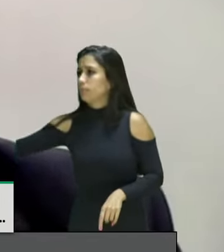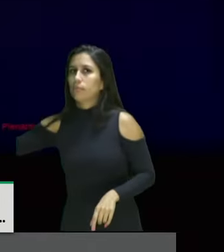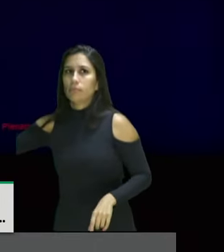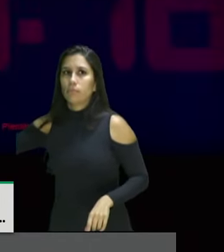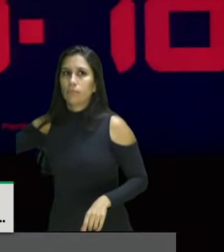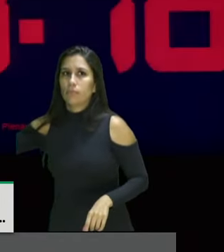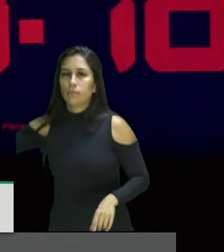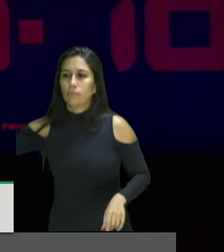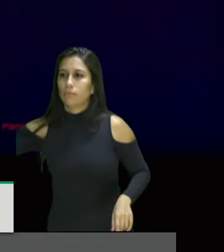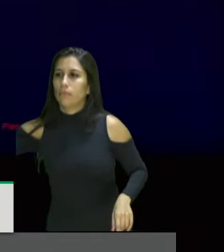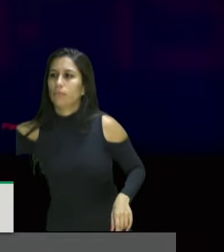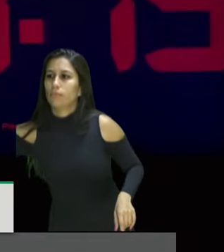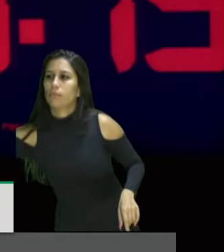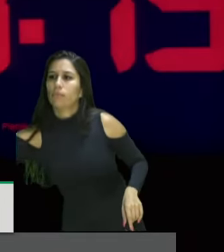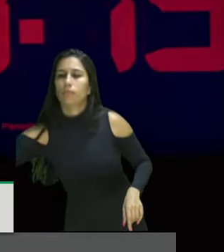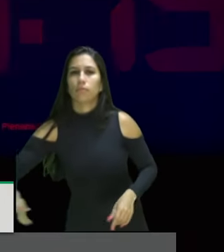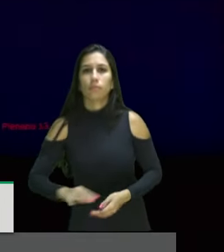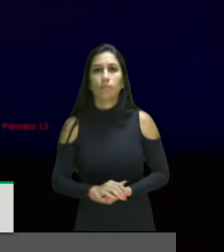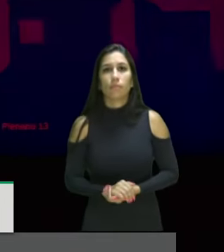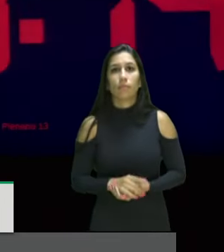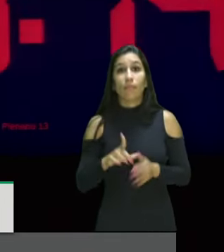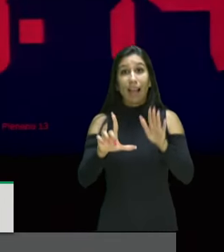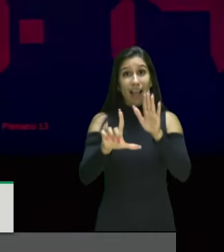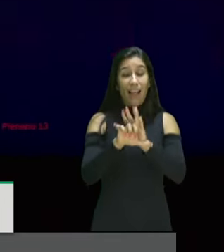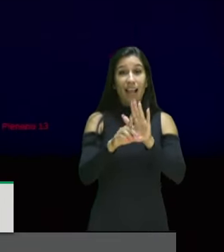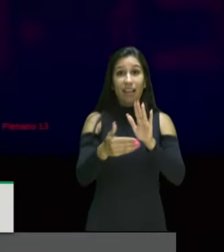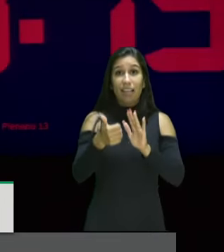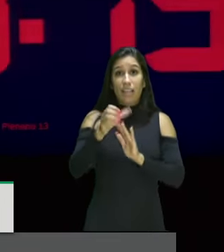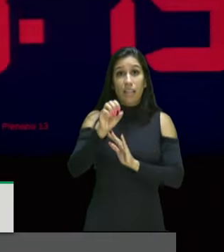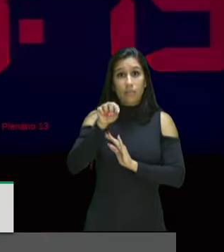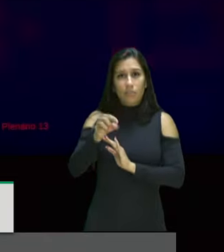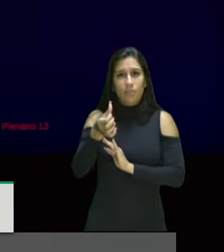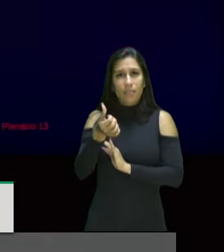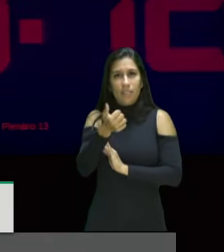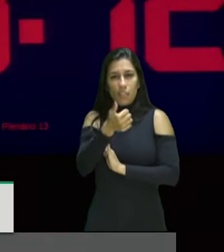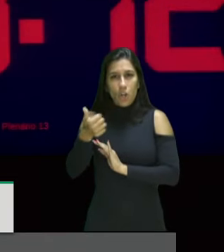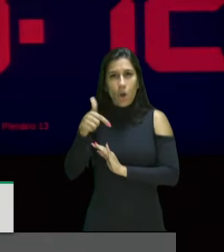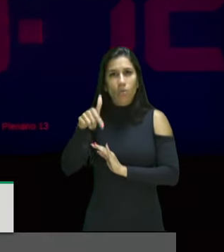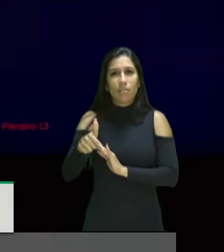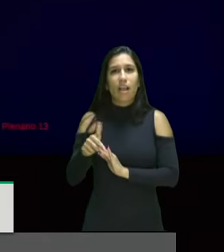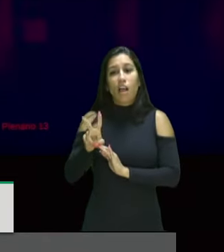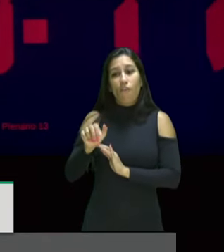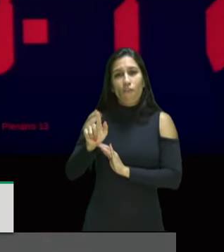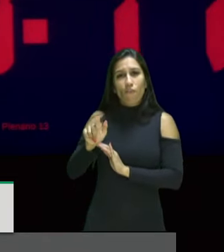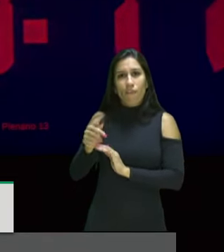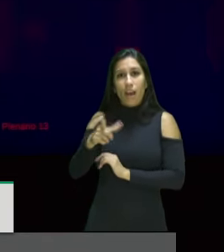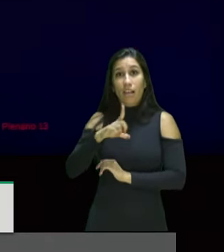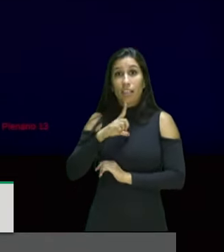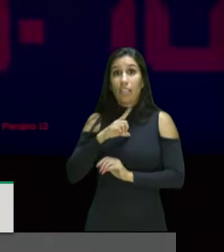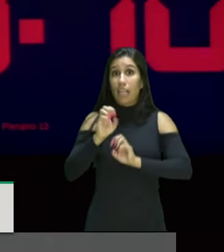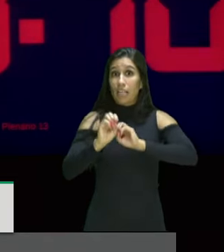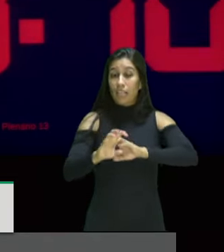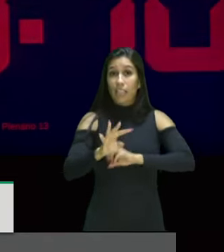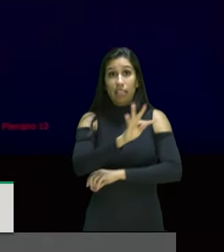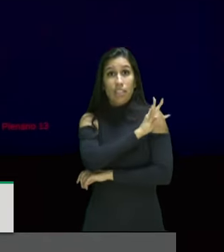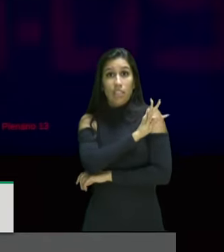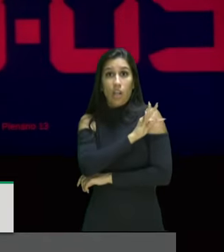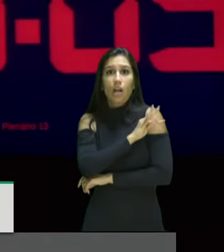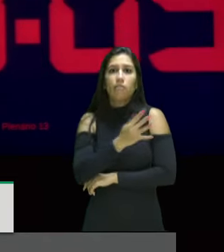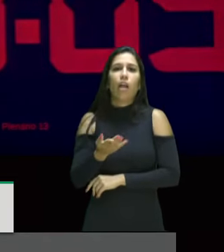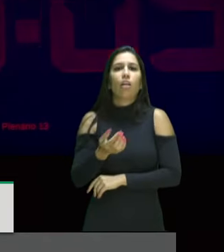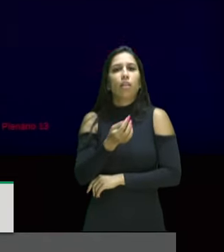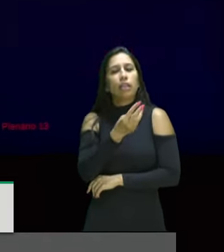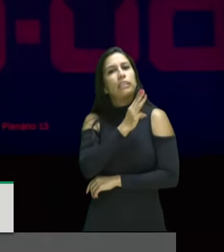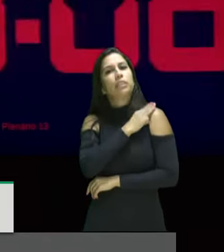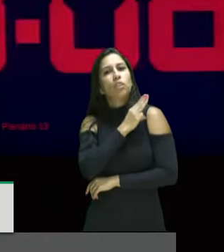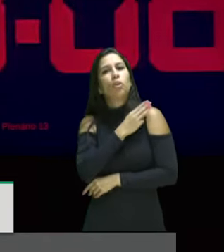A Lei 12.711, que estabelece a reserva de vagas em Instituto de Ensino Técnico e nível médio em universidades